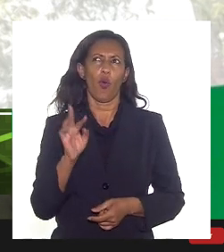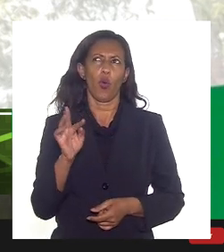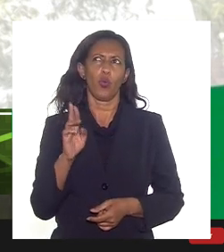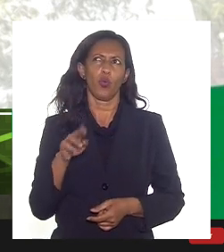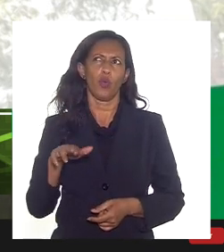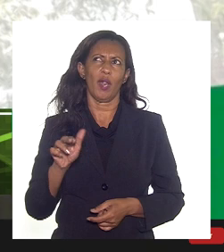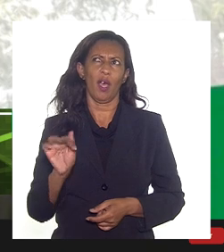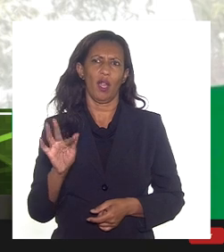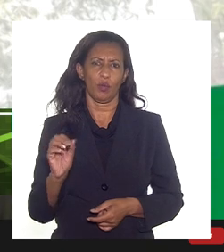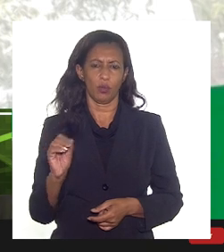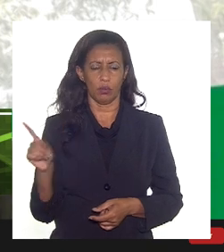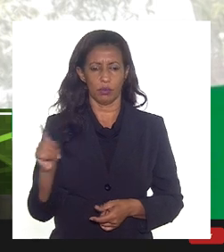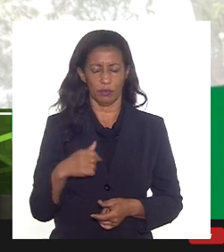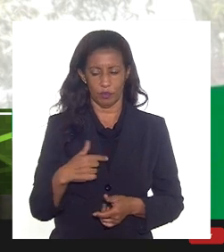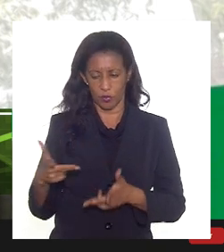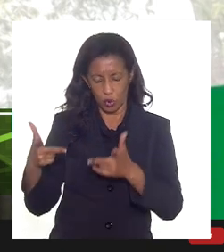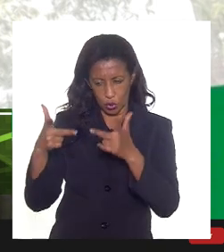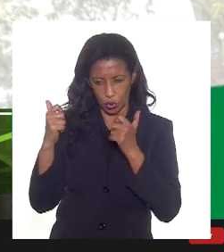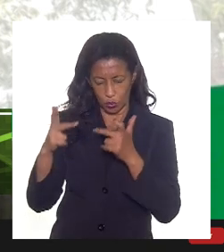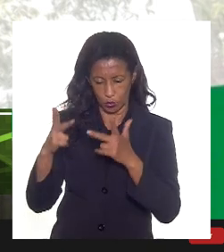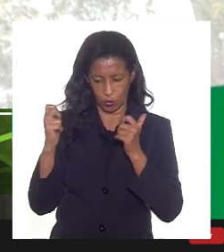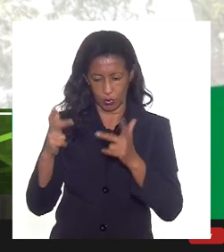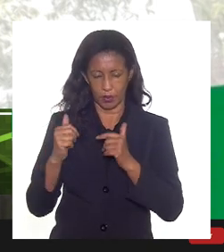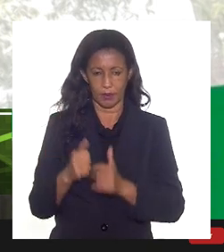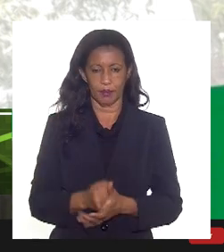extrapolar explorar Fortunato